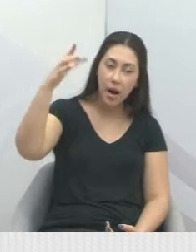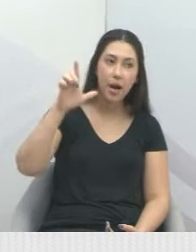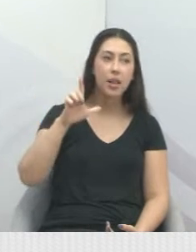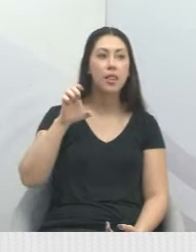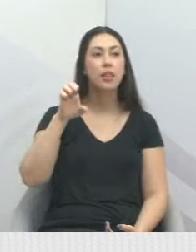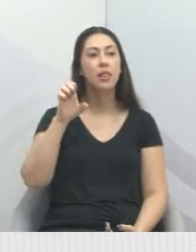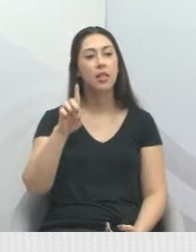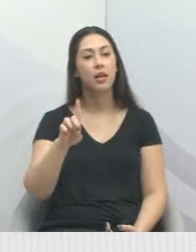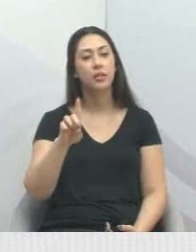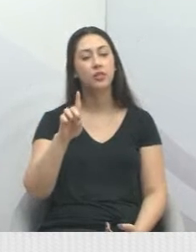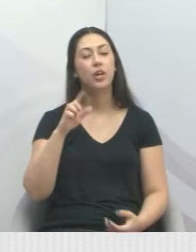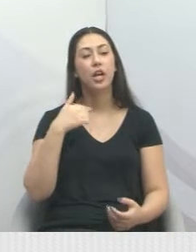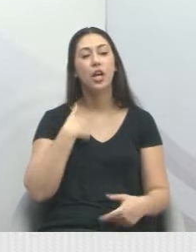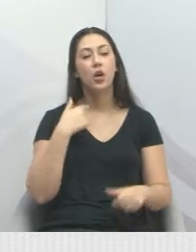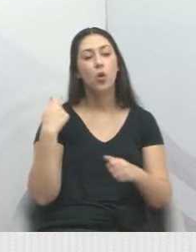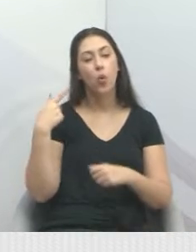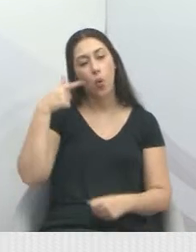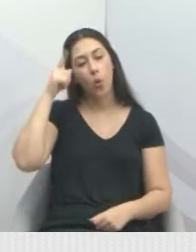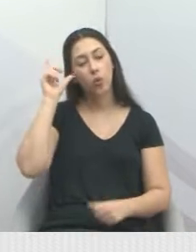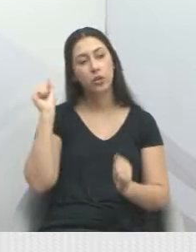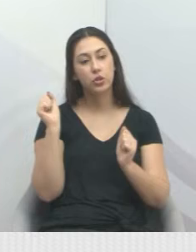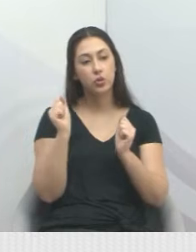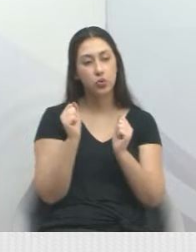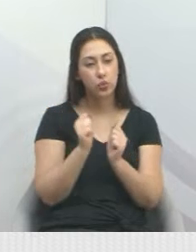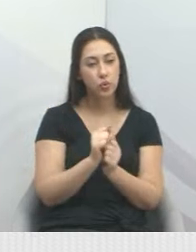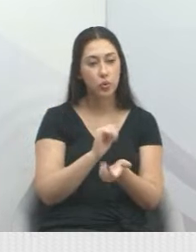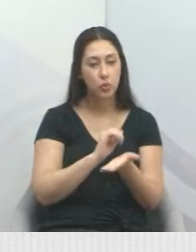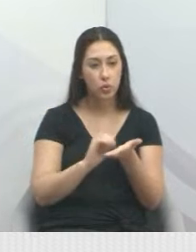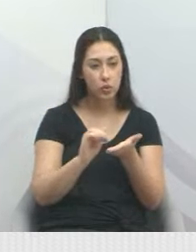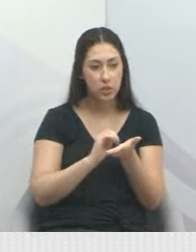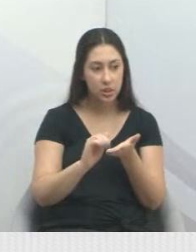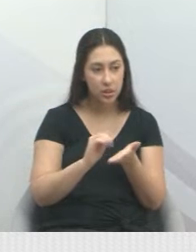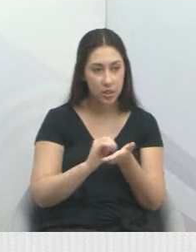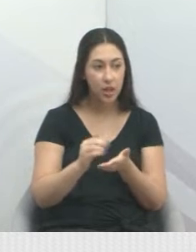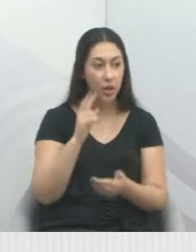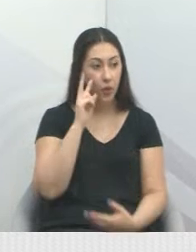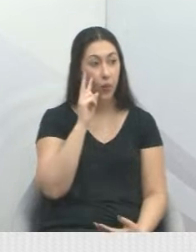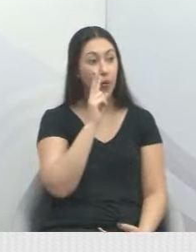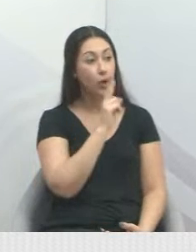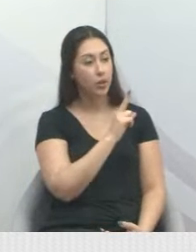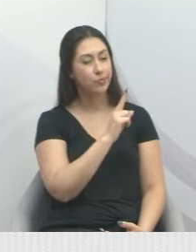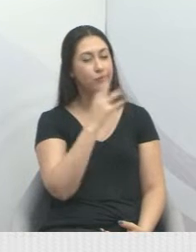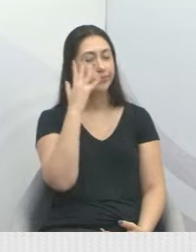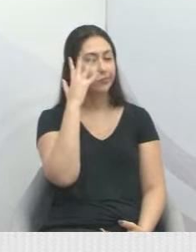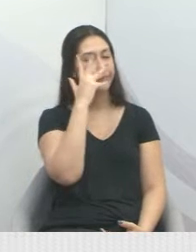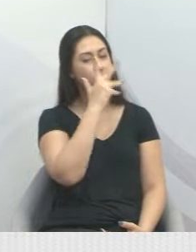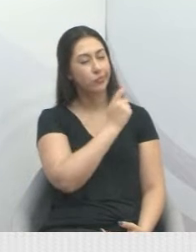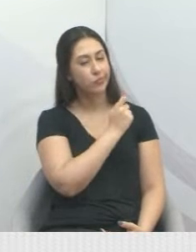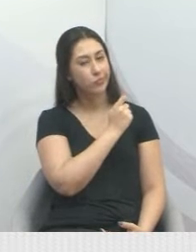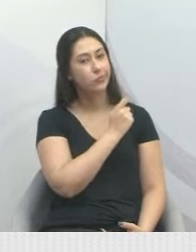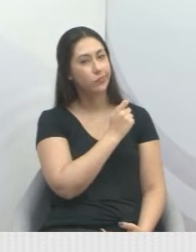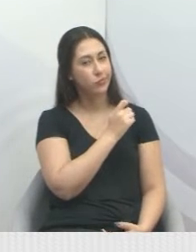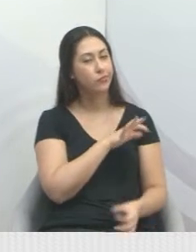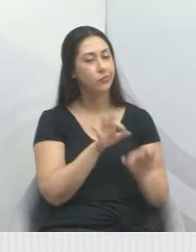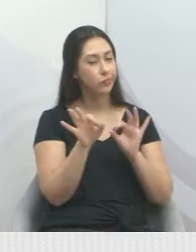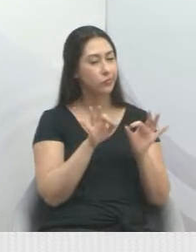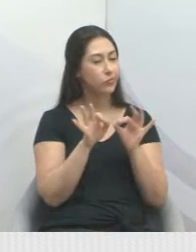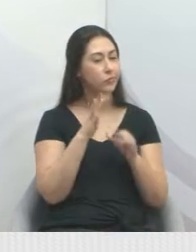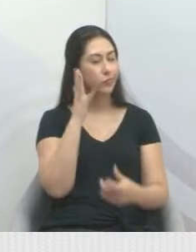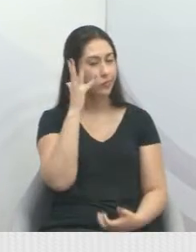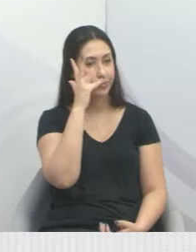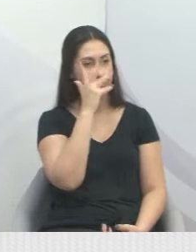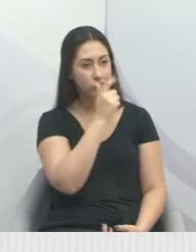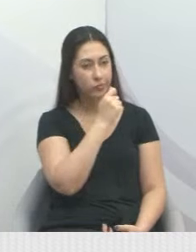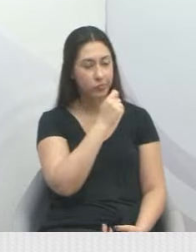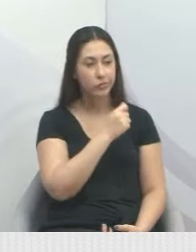estive lá, com o secretário Fuad, olha para você ver como que ficou bonito, está ficando bonito essa